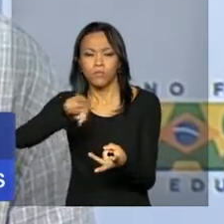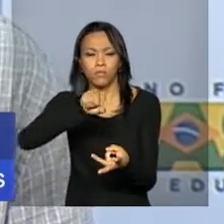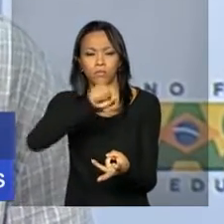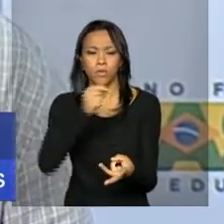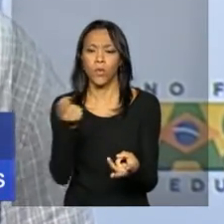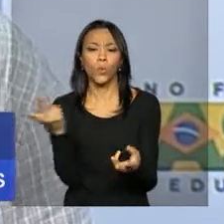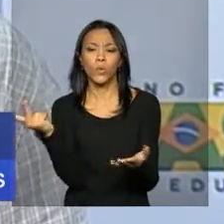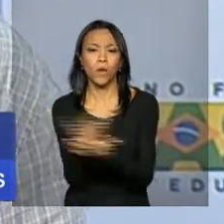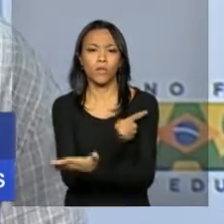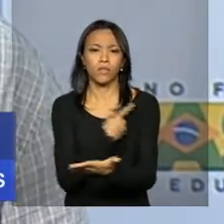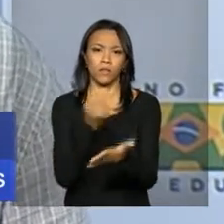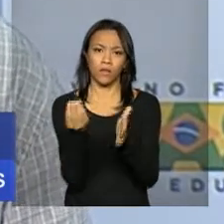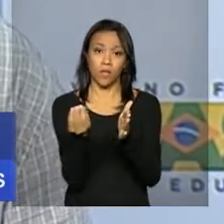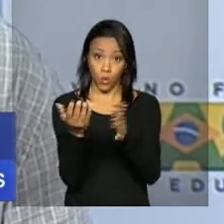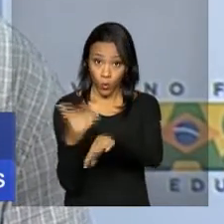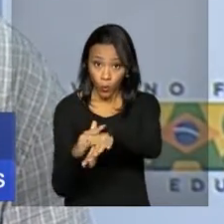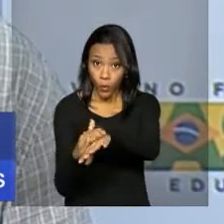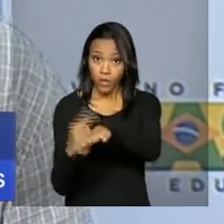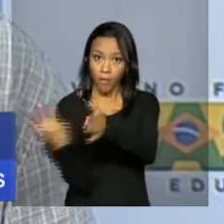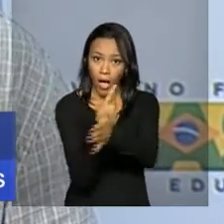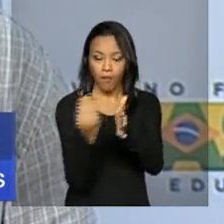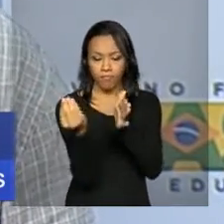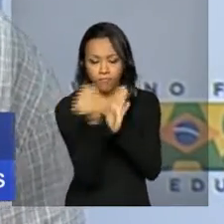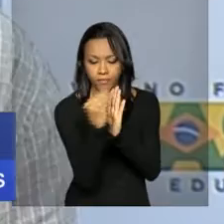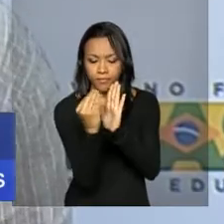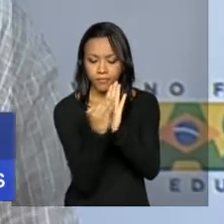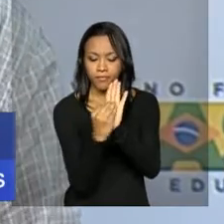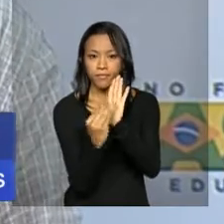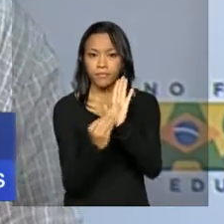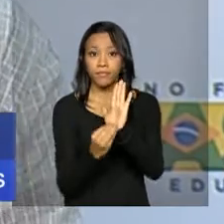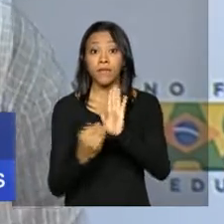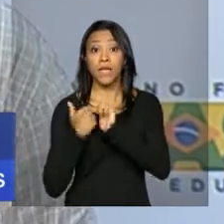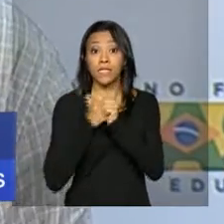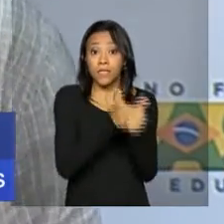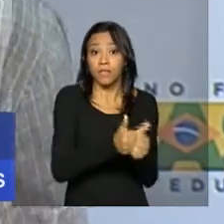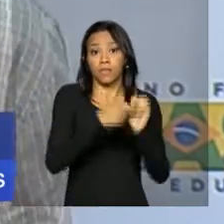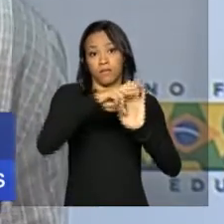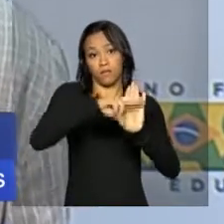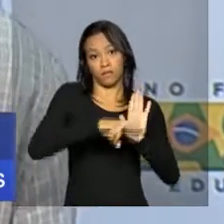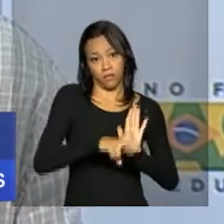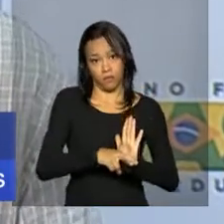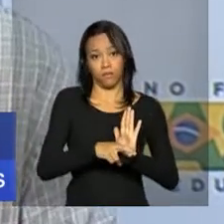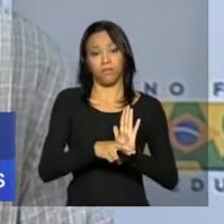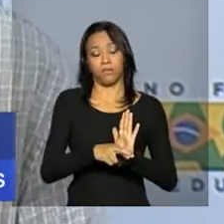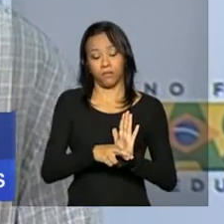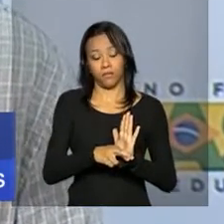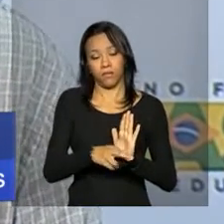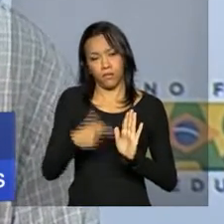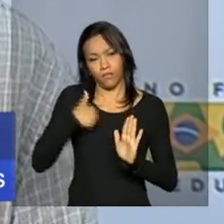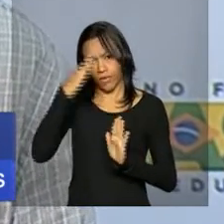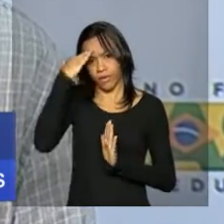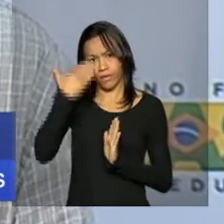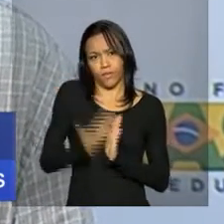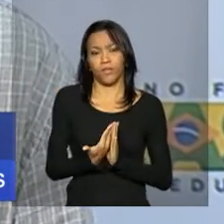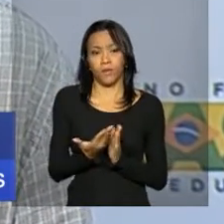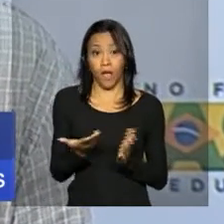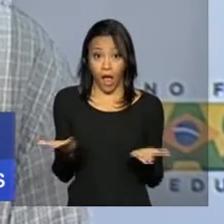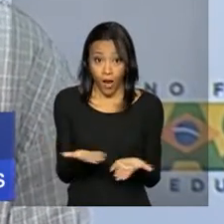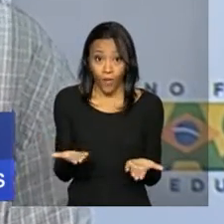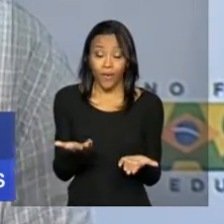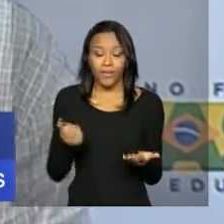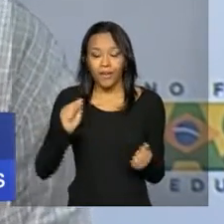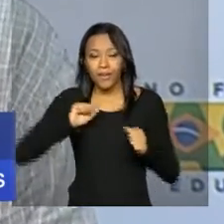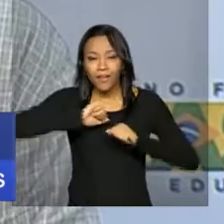observando esses critérios que estão, acredito que agora, muito mais